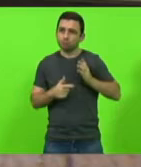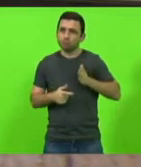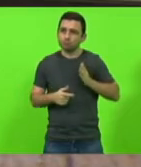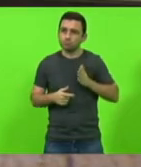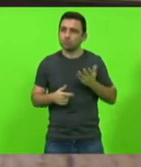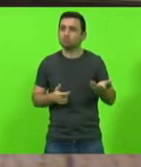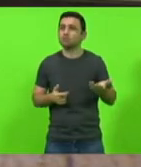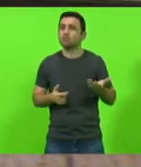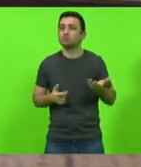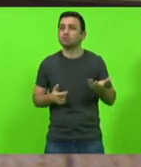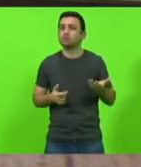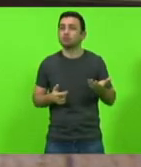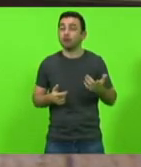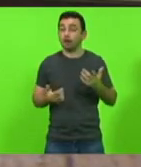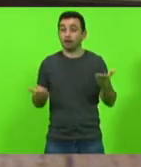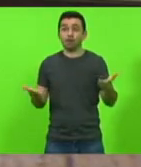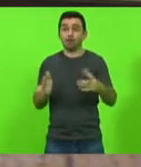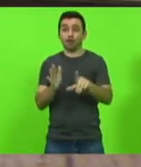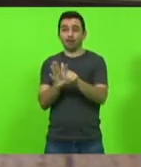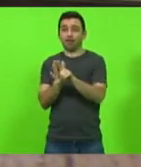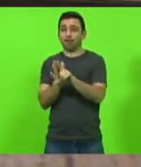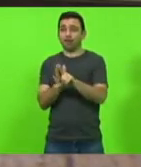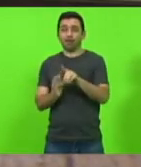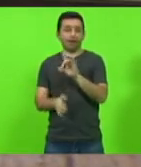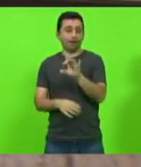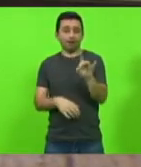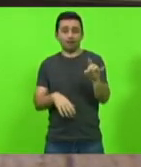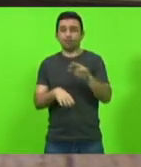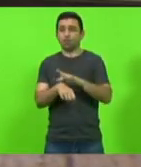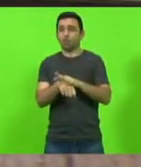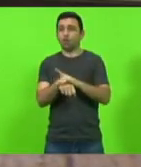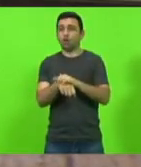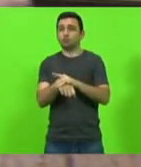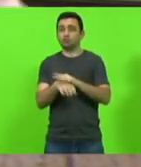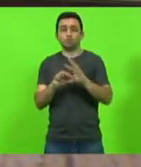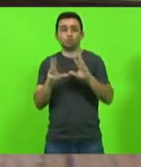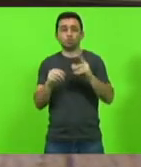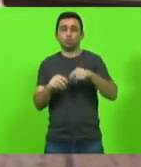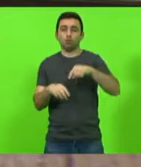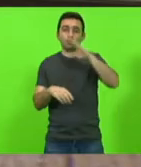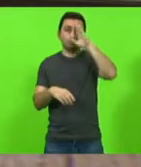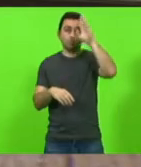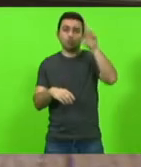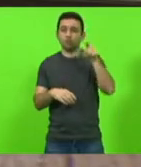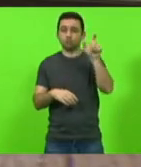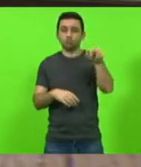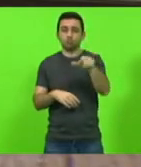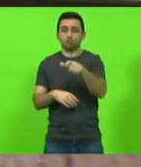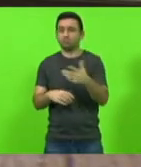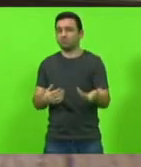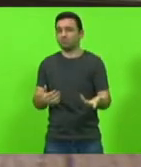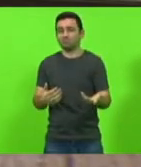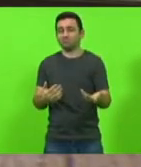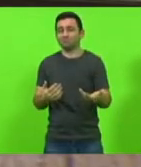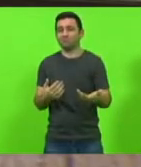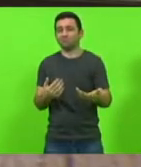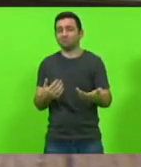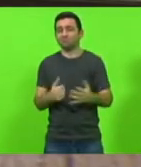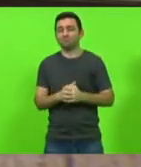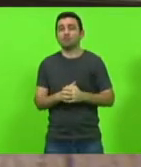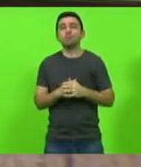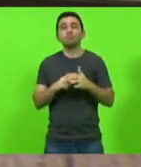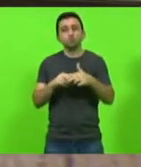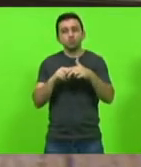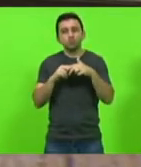pouco nós vamos fazer lei aqui para cada doença daí tudo é prioridade daí volta o mesmo embrólio então por isso que o bom